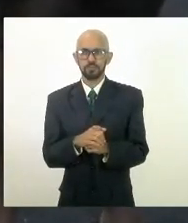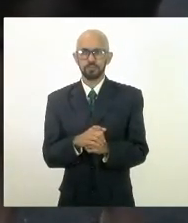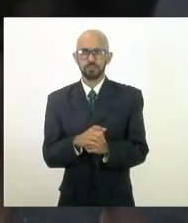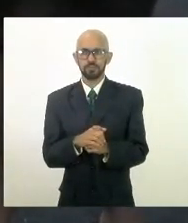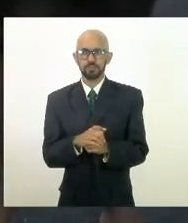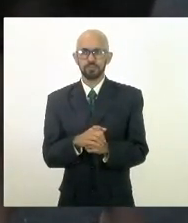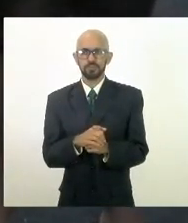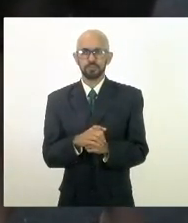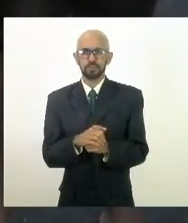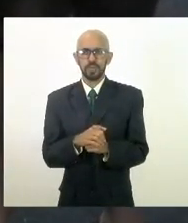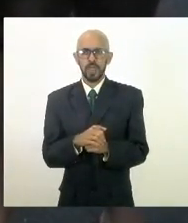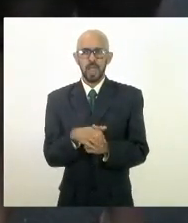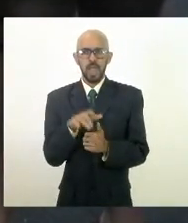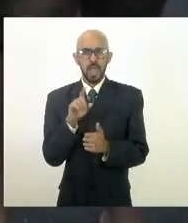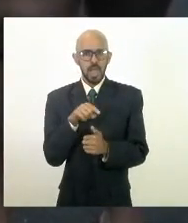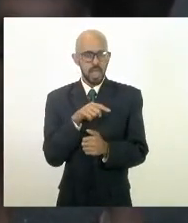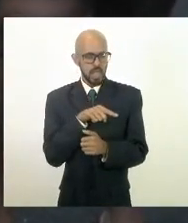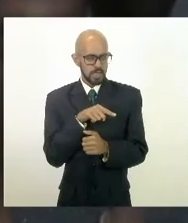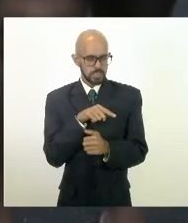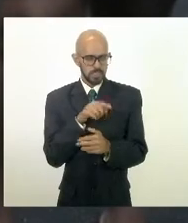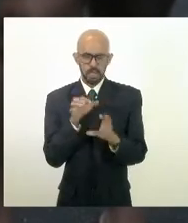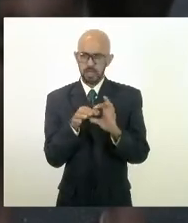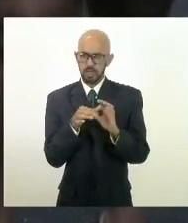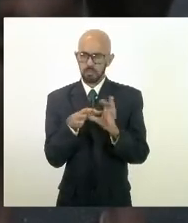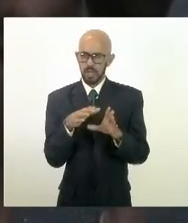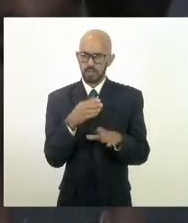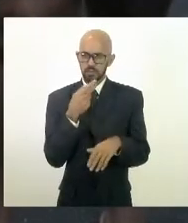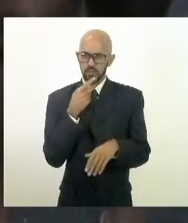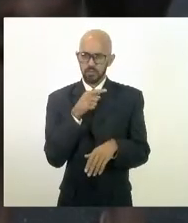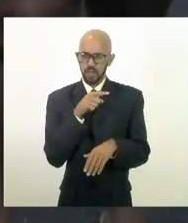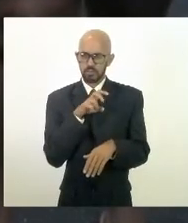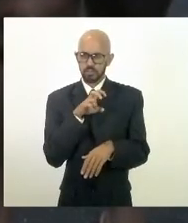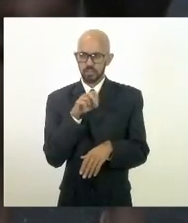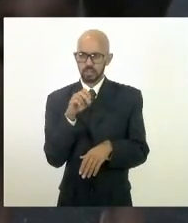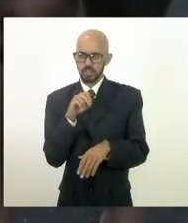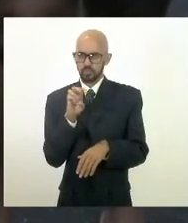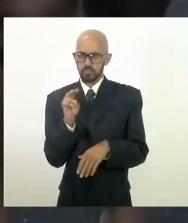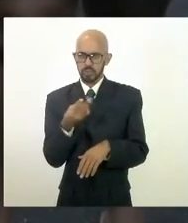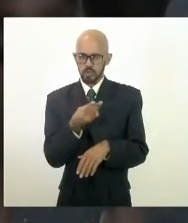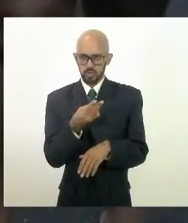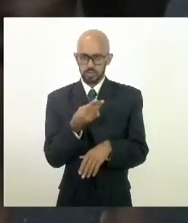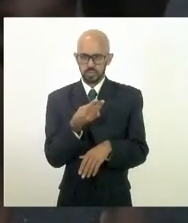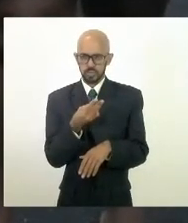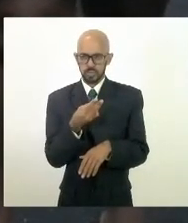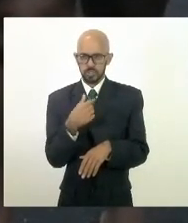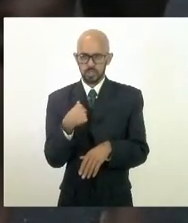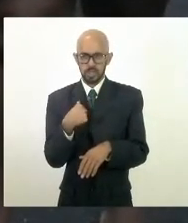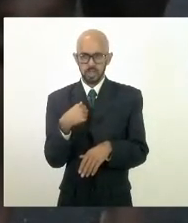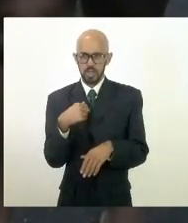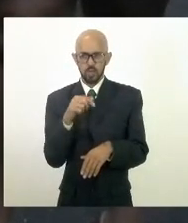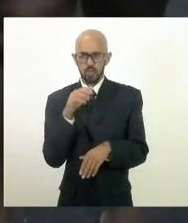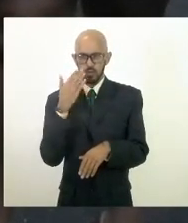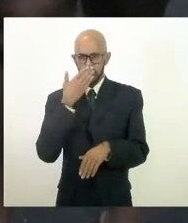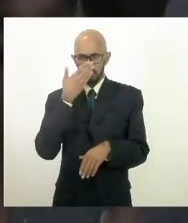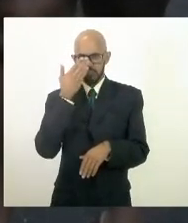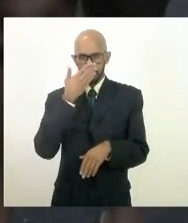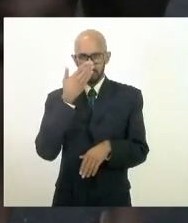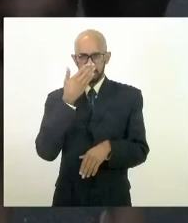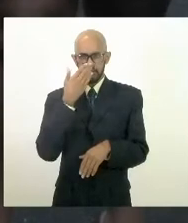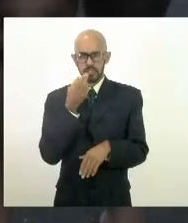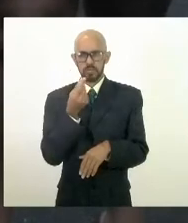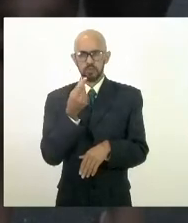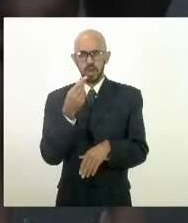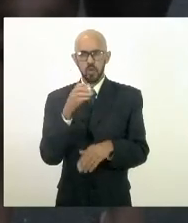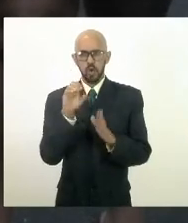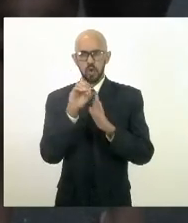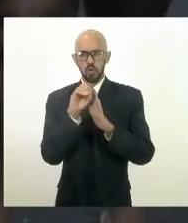essa liberação que foi falada aqui de 500 milhões eu não li esse valor no orçamento do estado